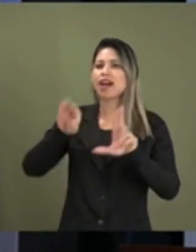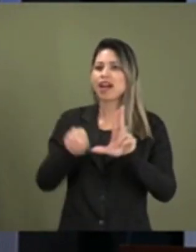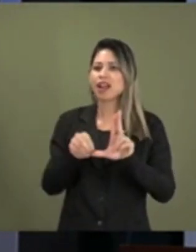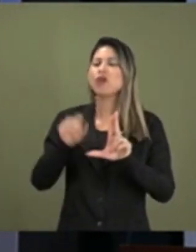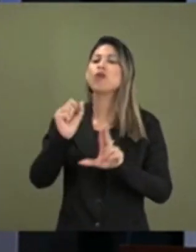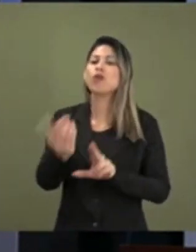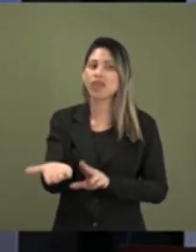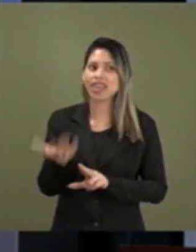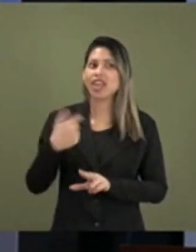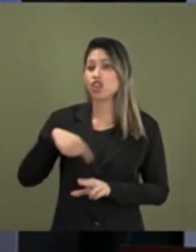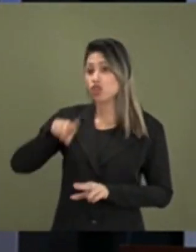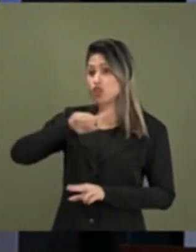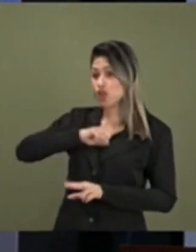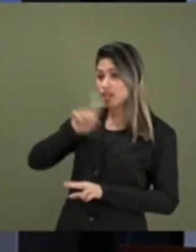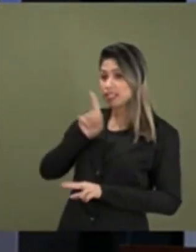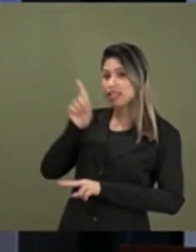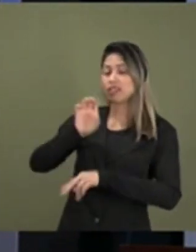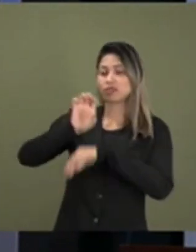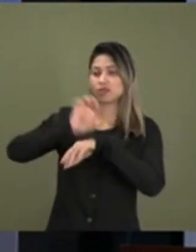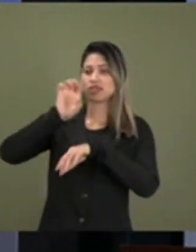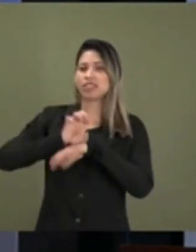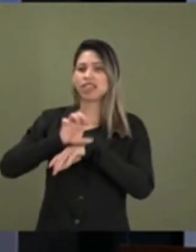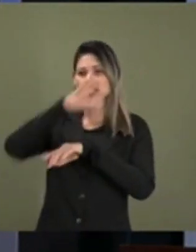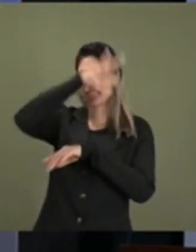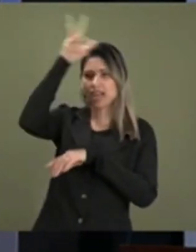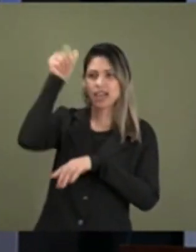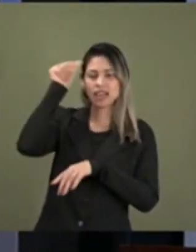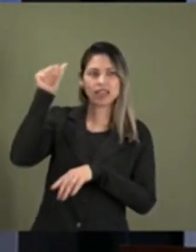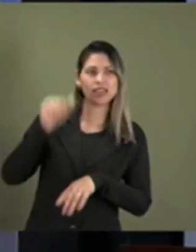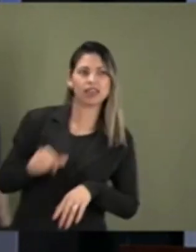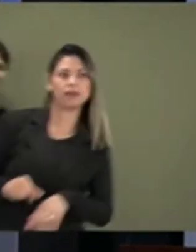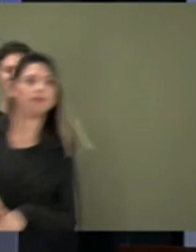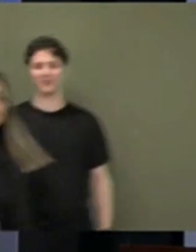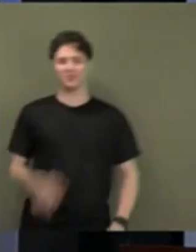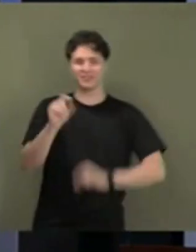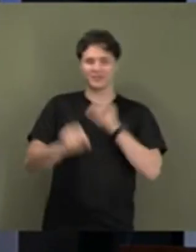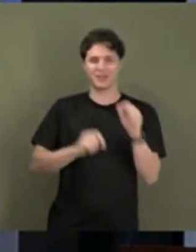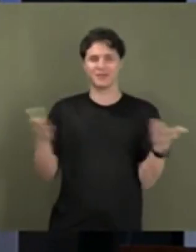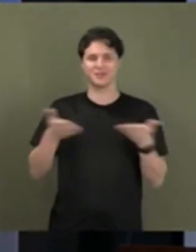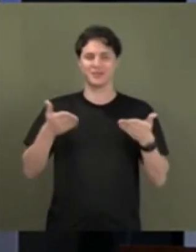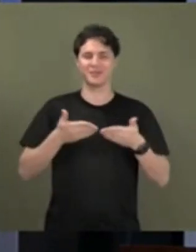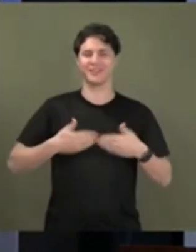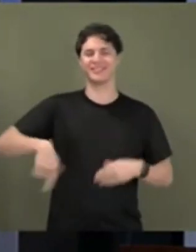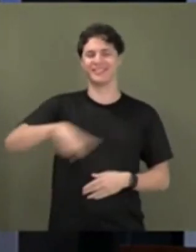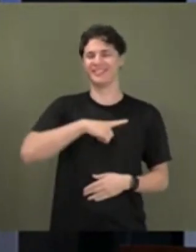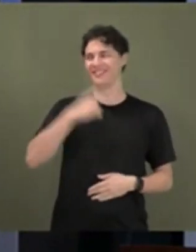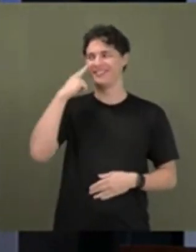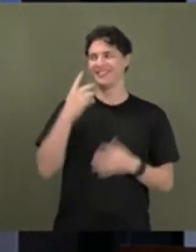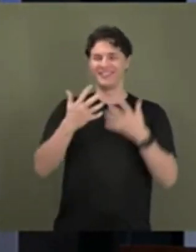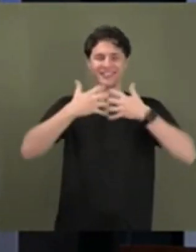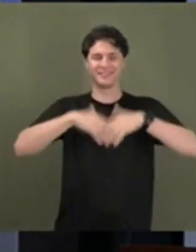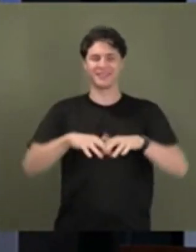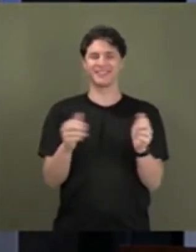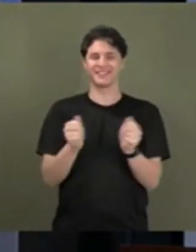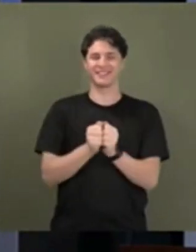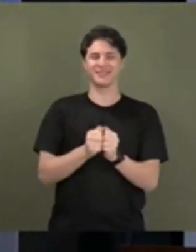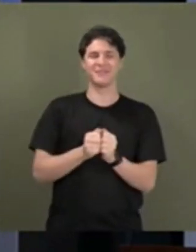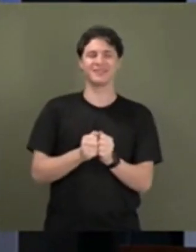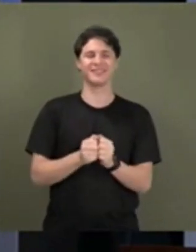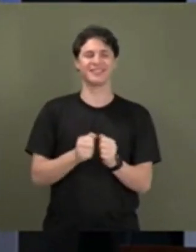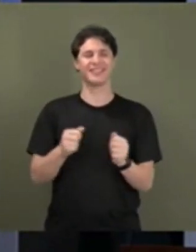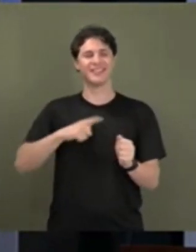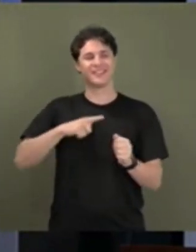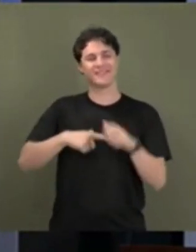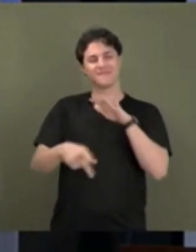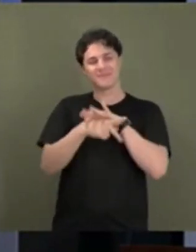nós, do Amazonas, temos a honra de ser um associado da EBC. A TV Cultura do Amazonas, ela tem uma